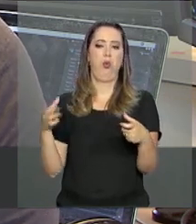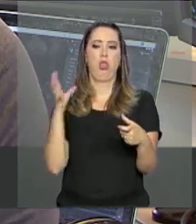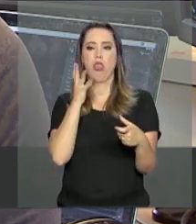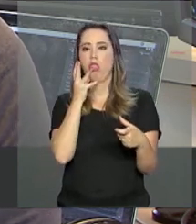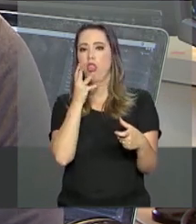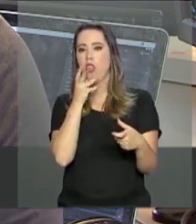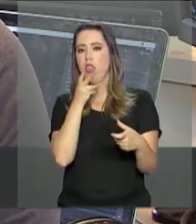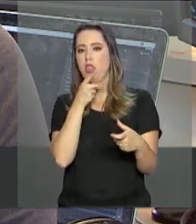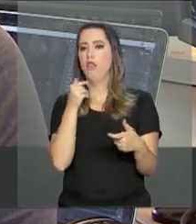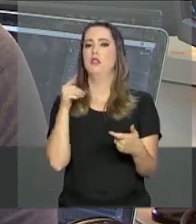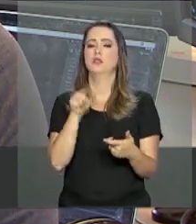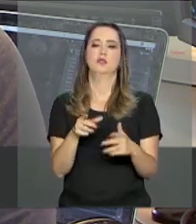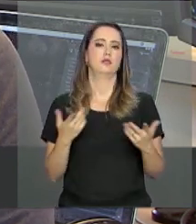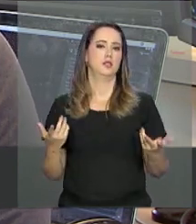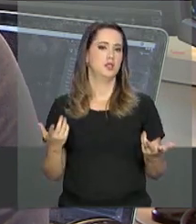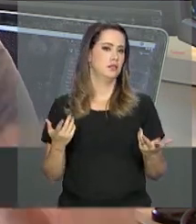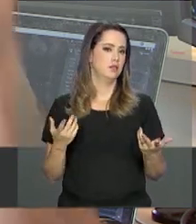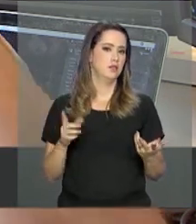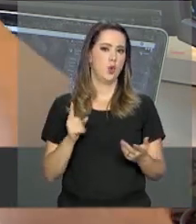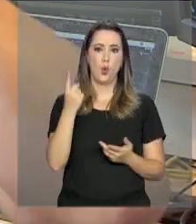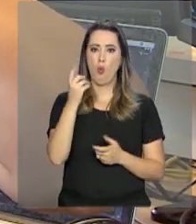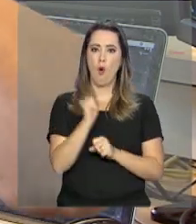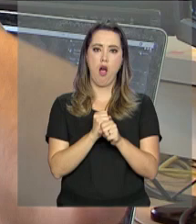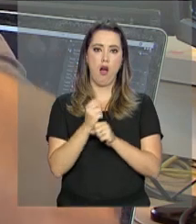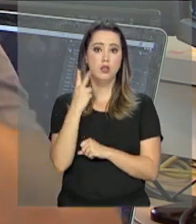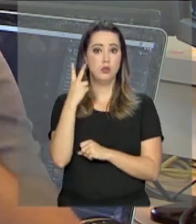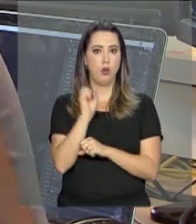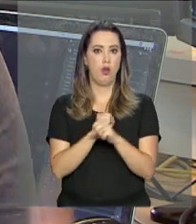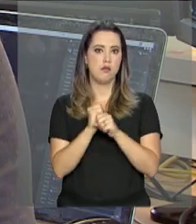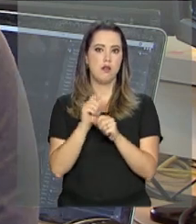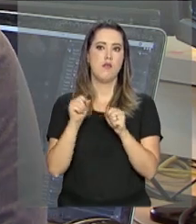Demoram muito tempo para ser desenvolvidos, de um a dois anos.